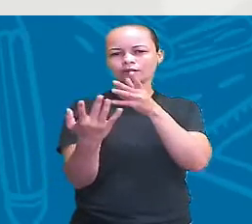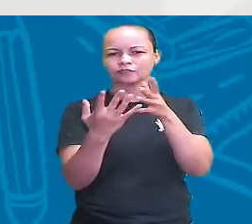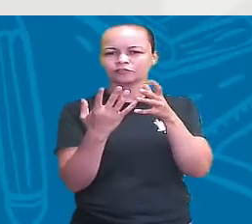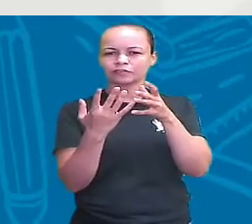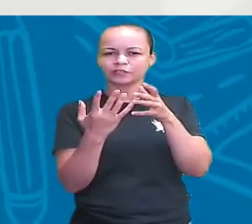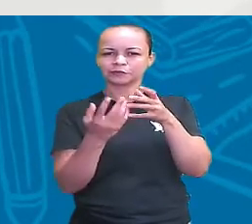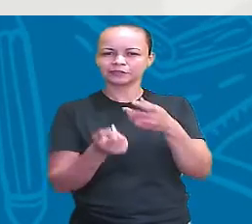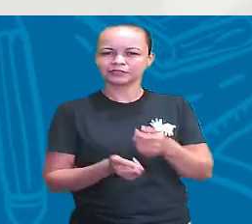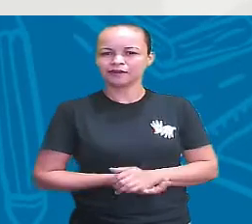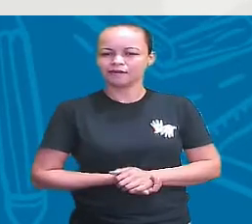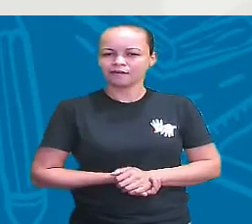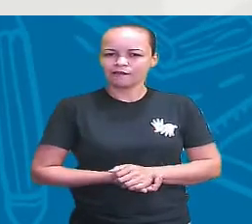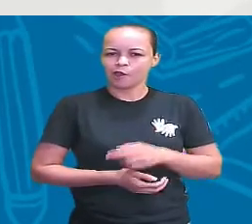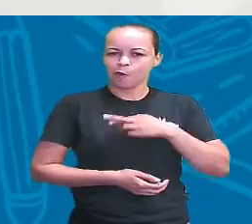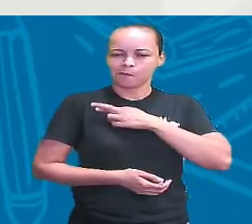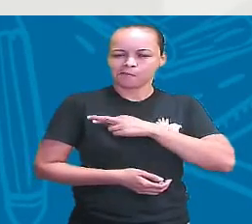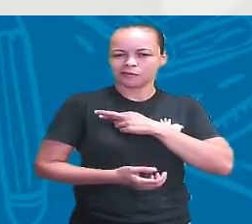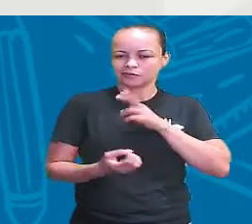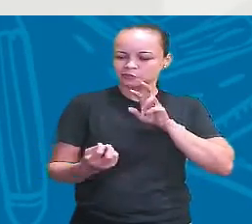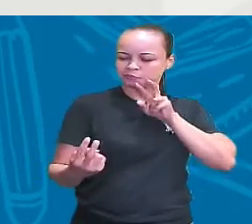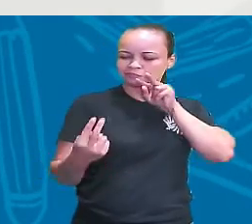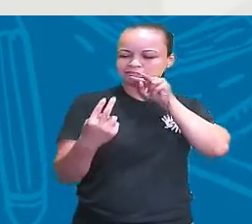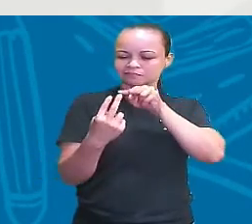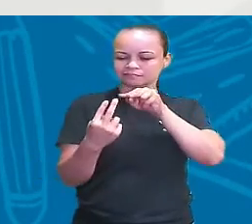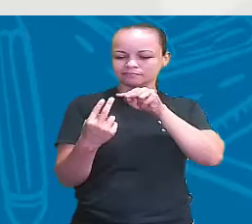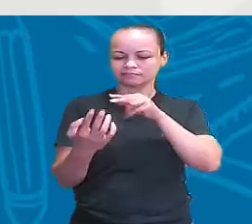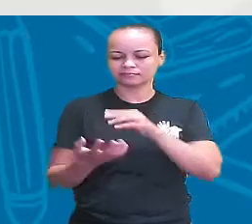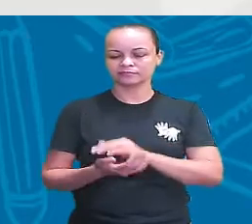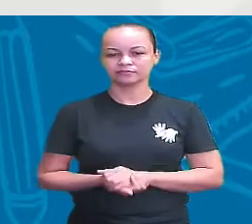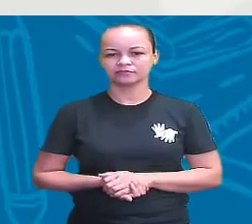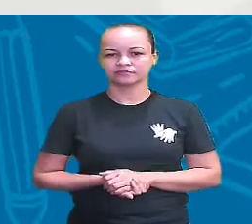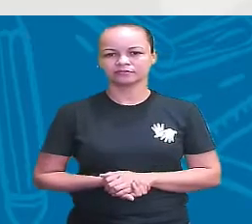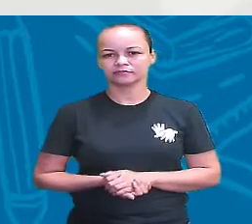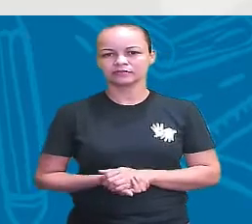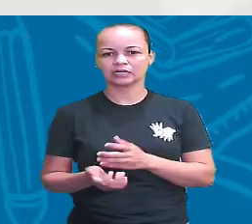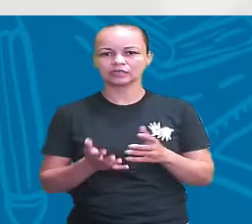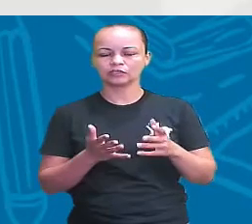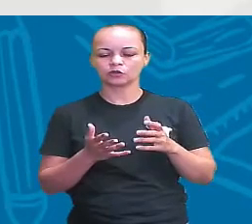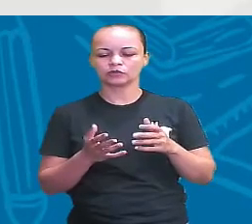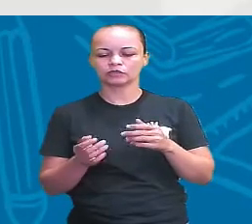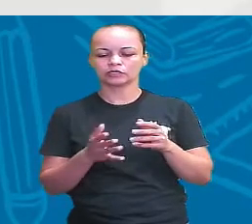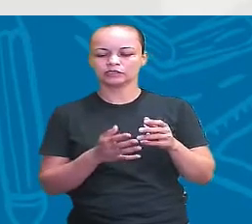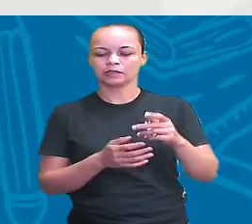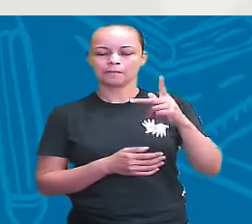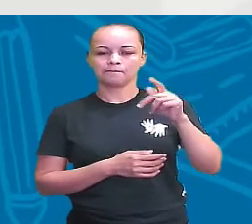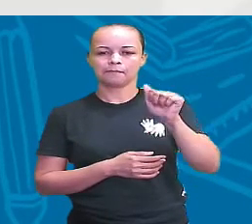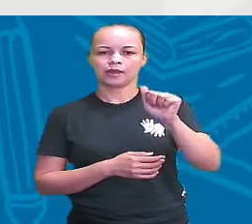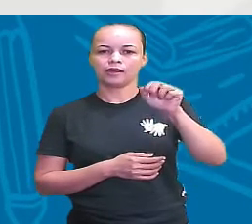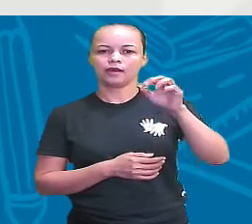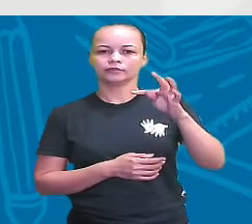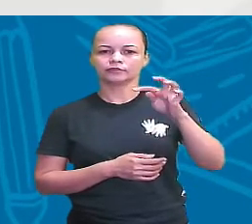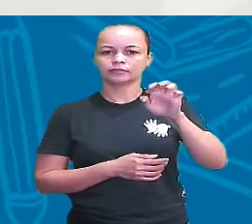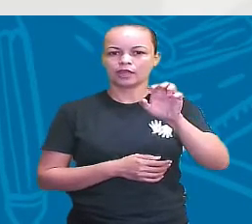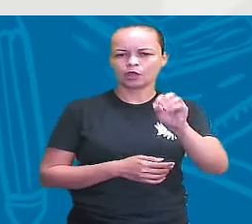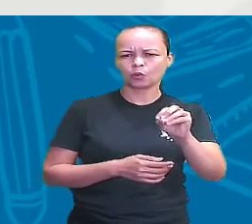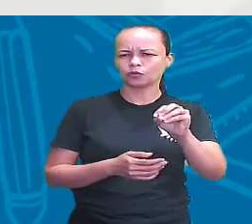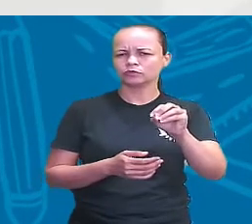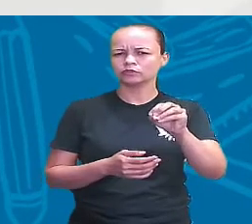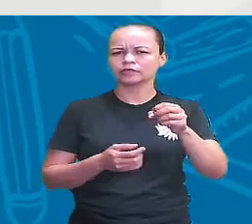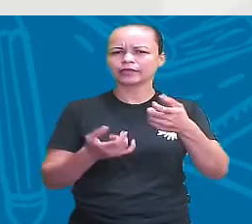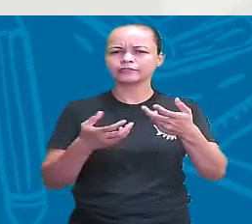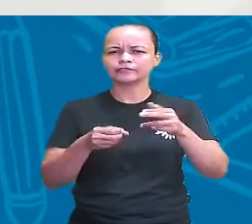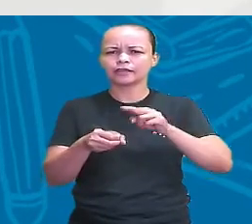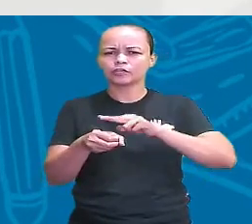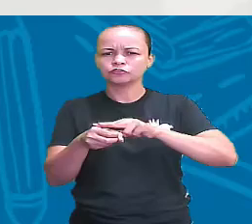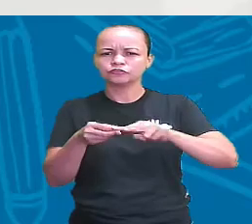que coisa romântica. O termo partenogênese vem de patéus, que quer dizer virgem. E gênese pode